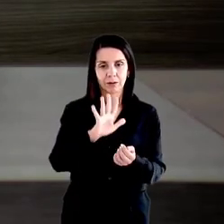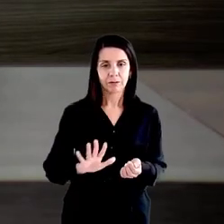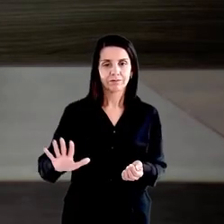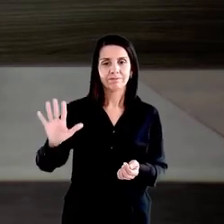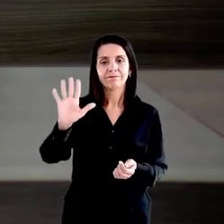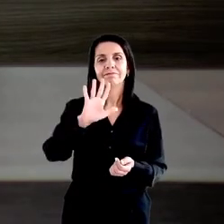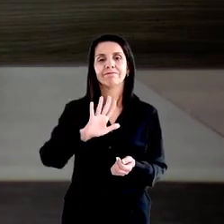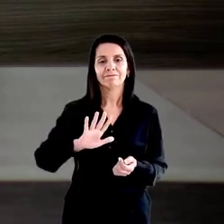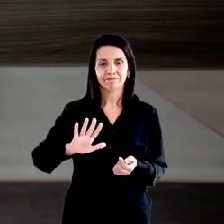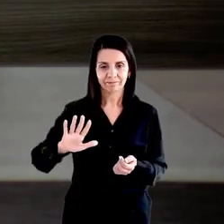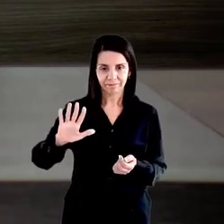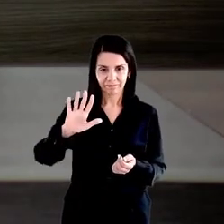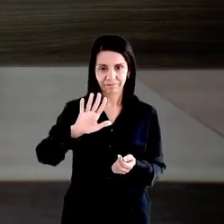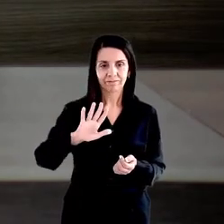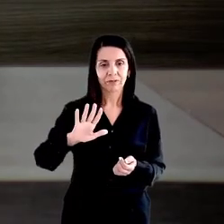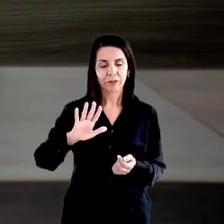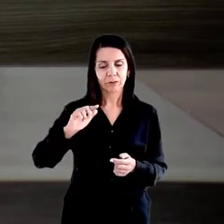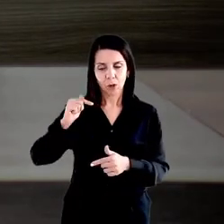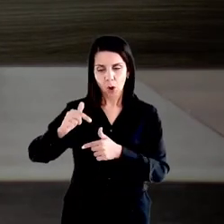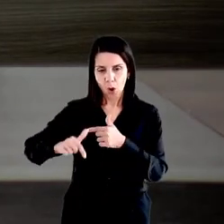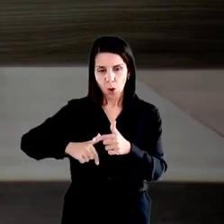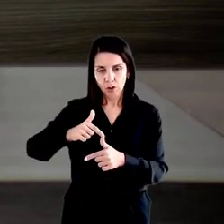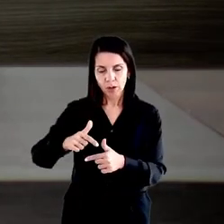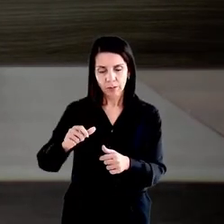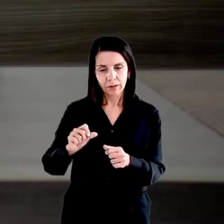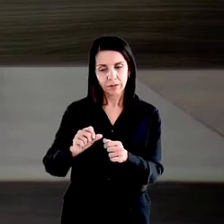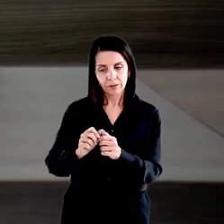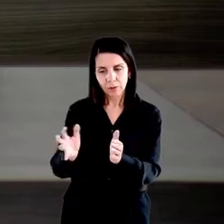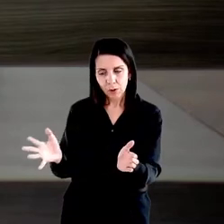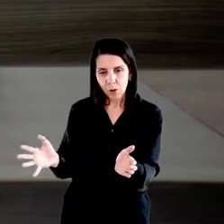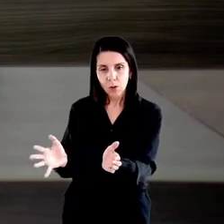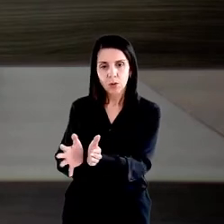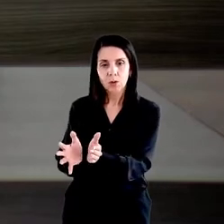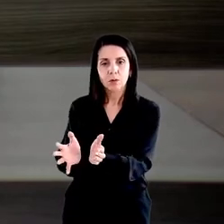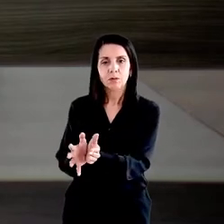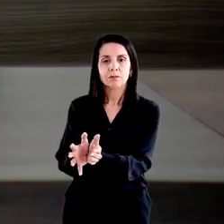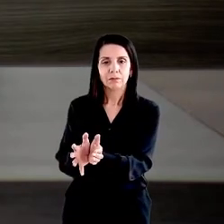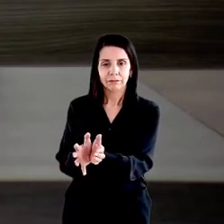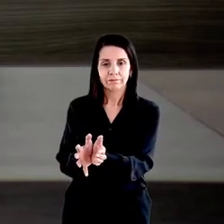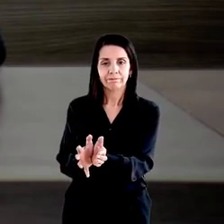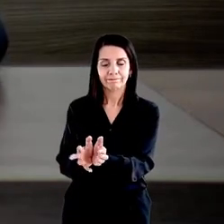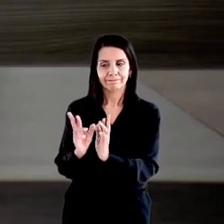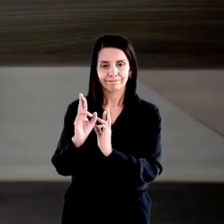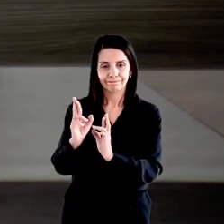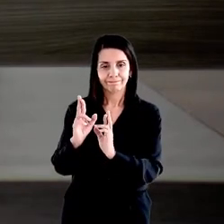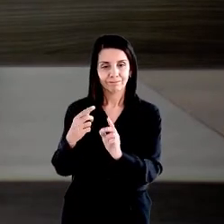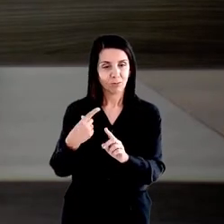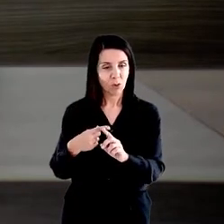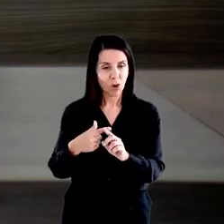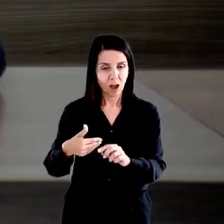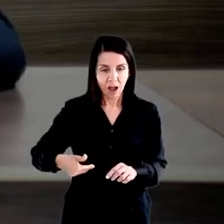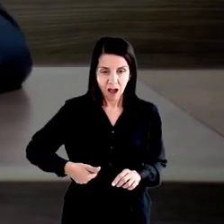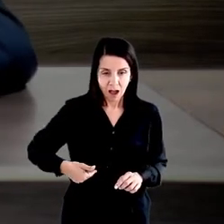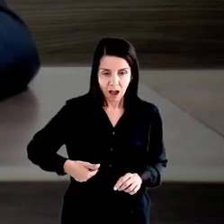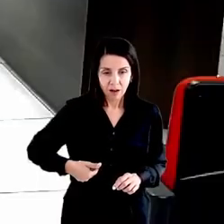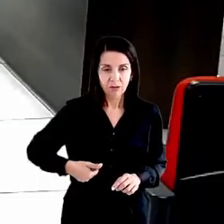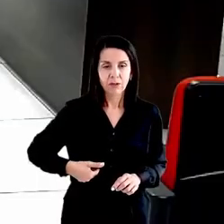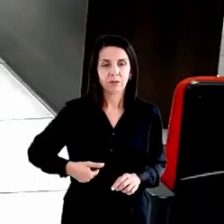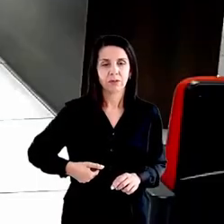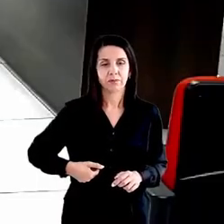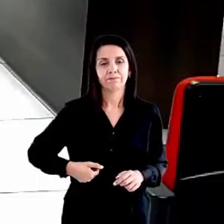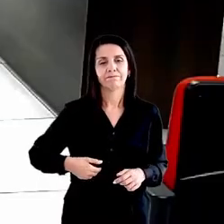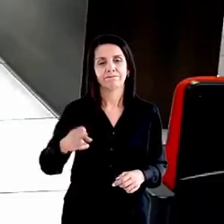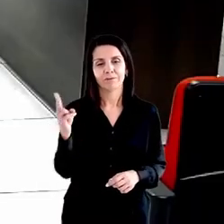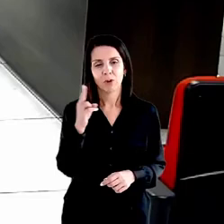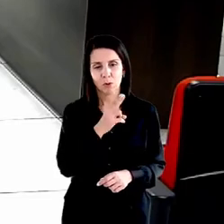condução dos trabalhos por esse grupo, porque, realmente, a fome tem pressa. Muito obrigado. Muito obrigado, doutor